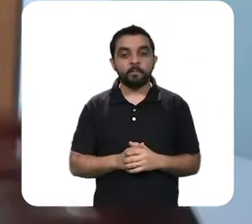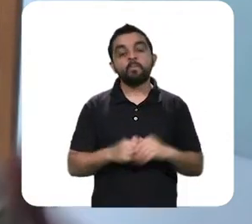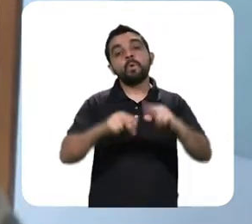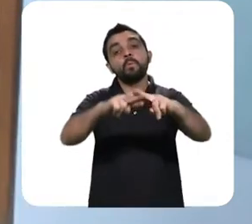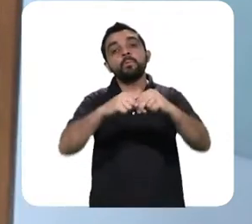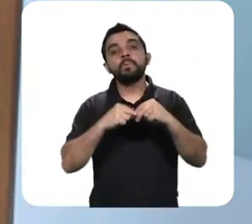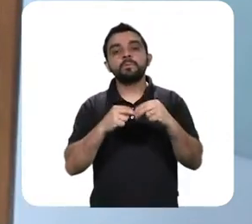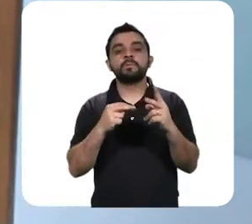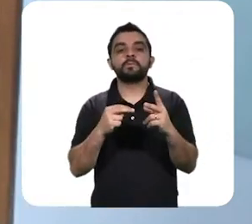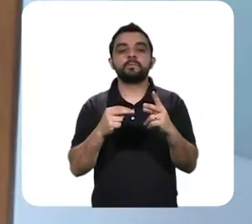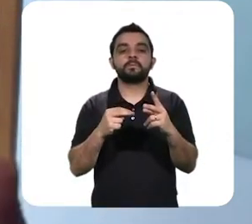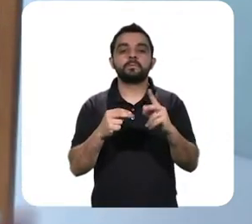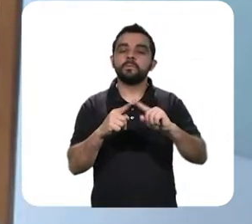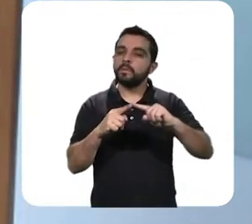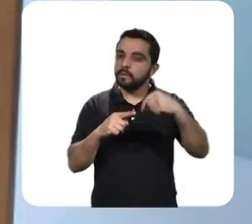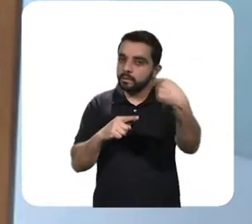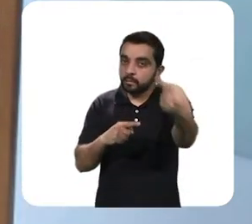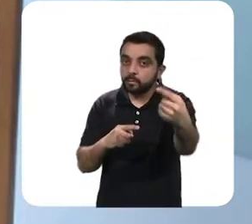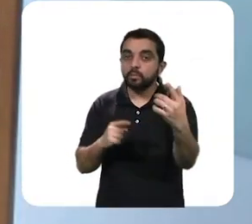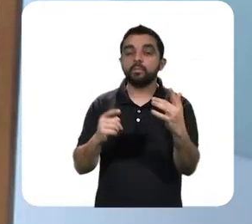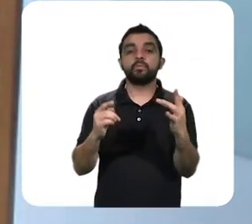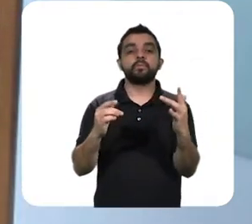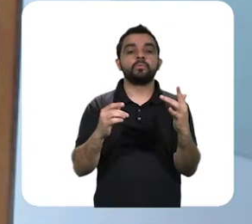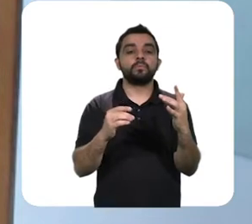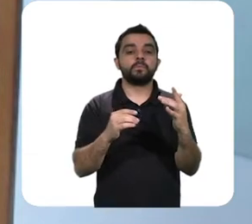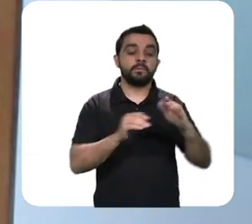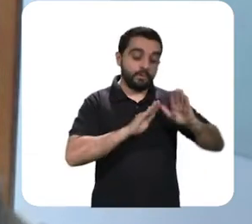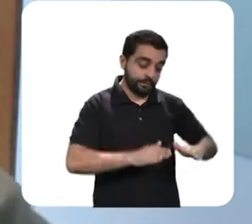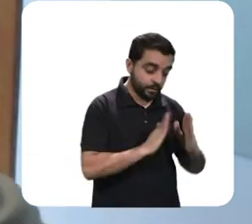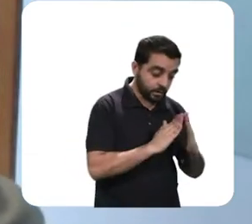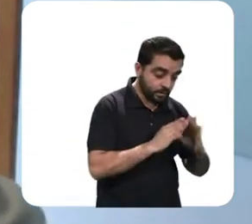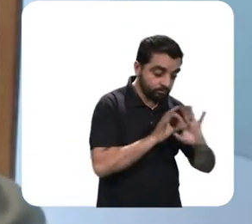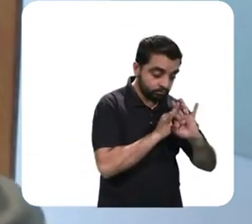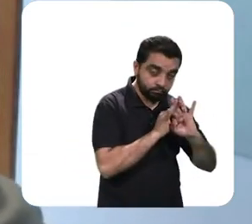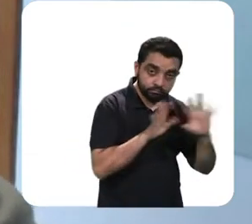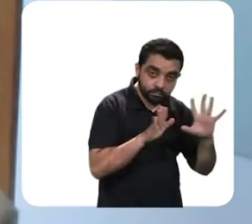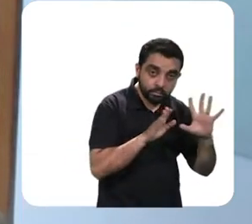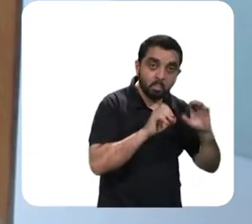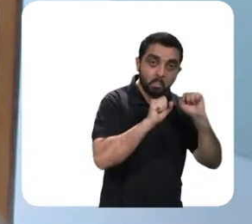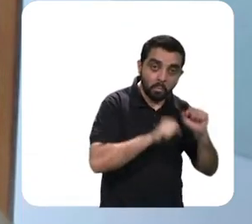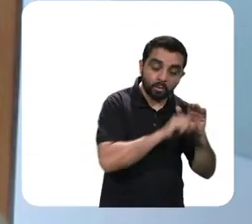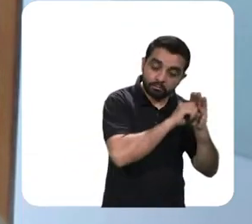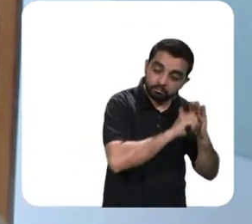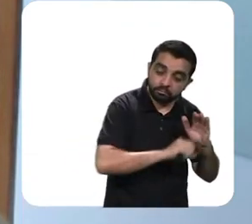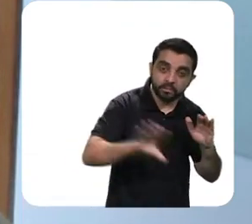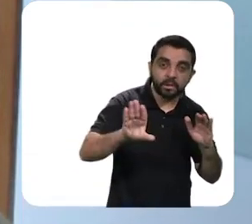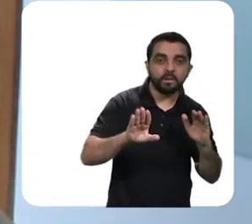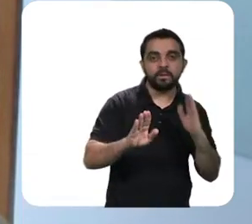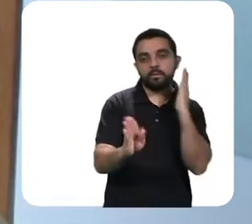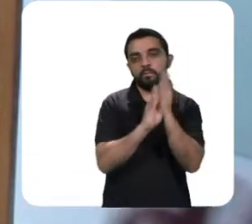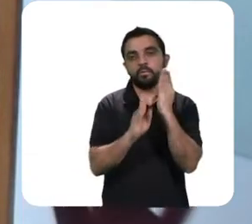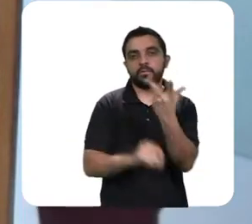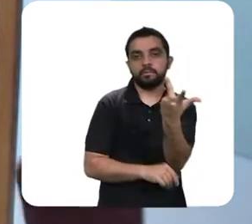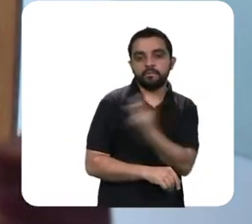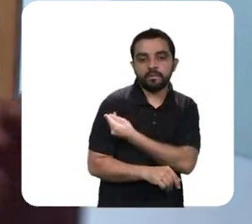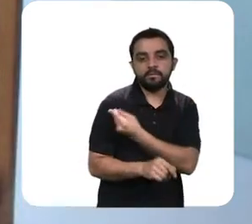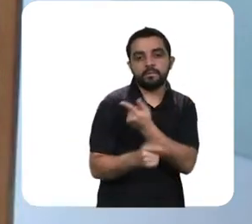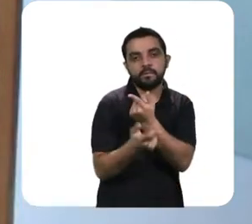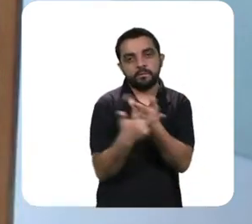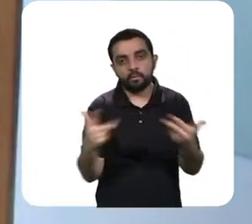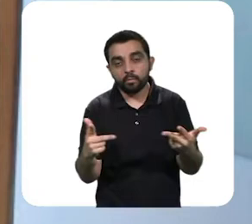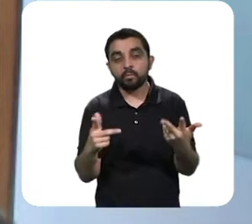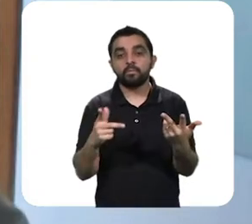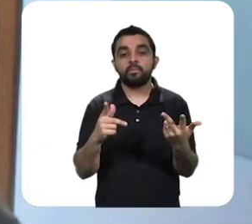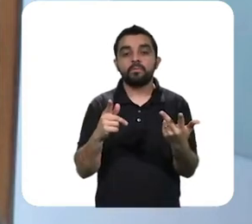gente começar uma saída dessa crise seja ela por uma vacina ou por um ajuste populacional